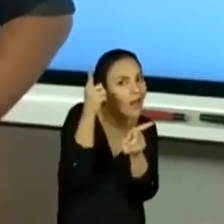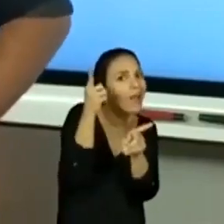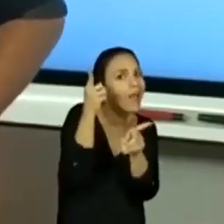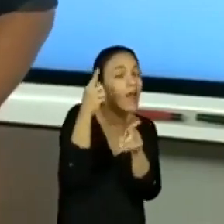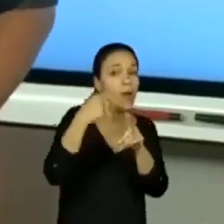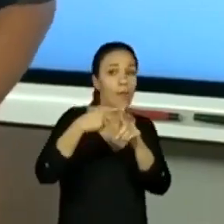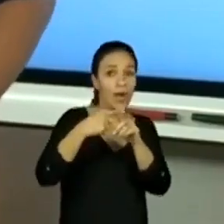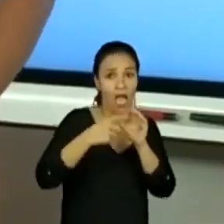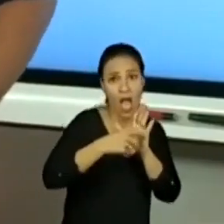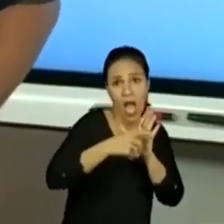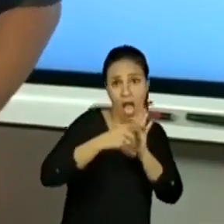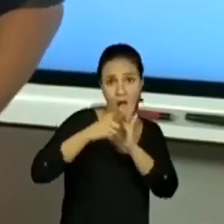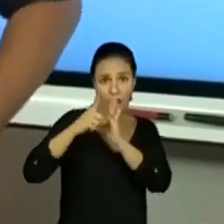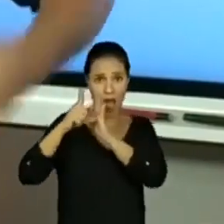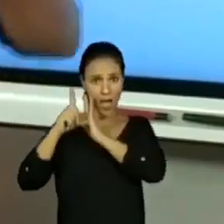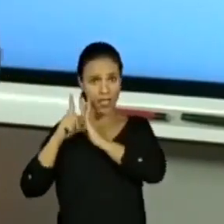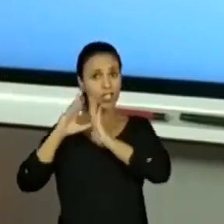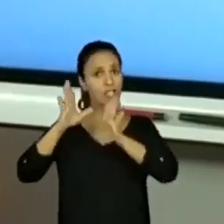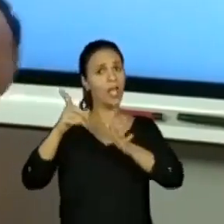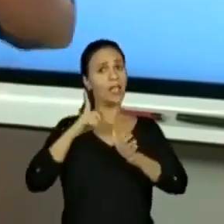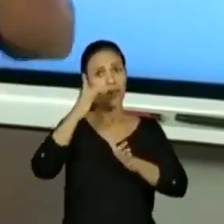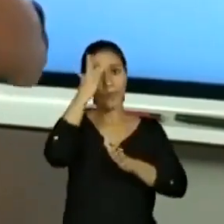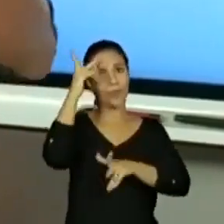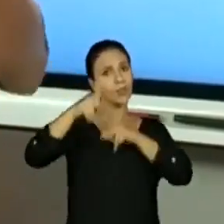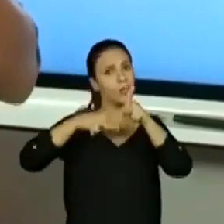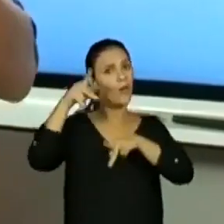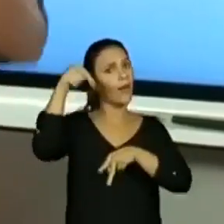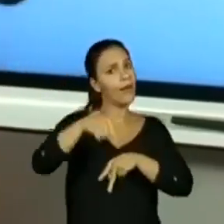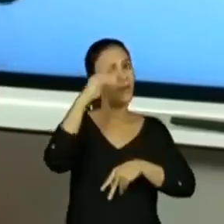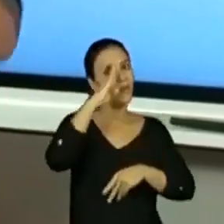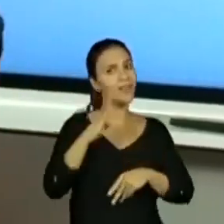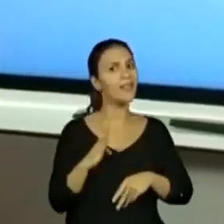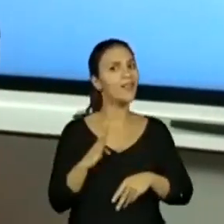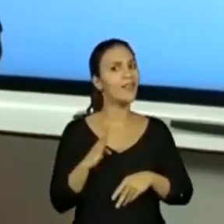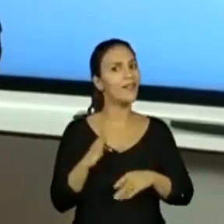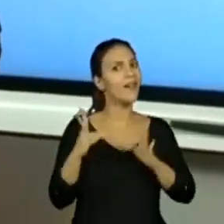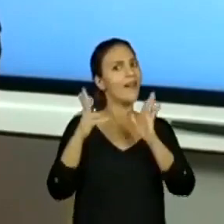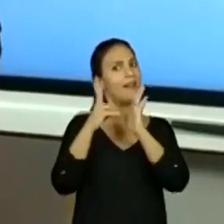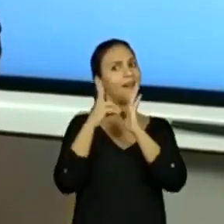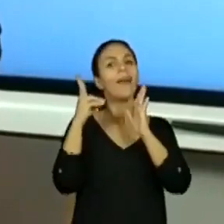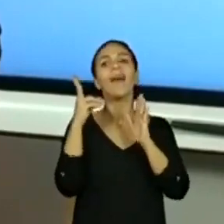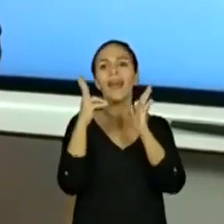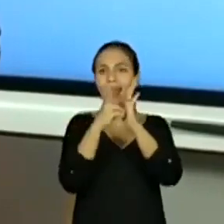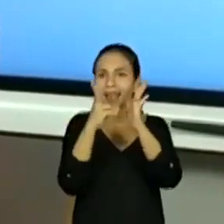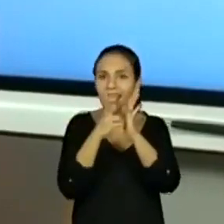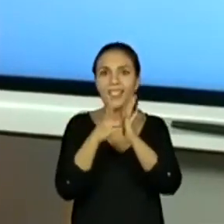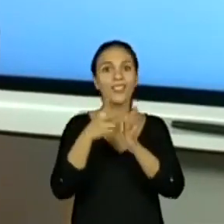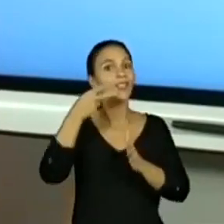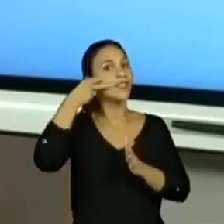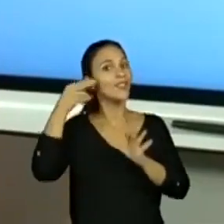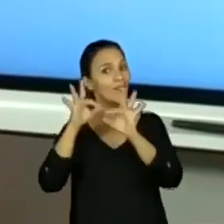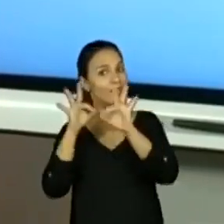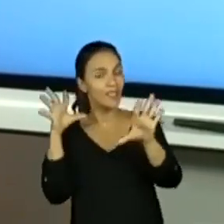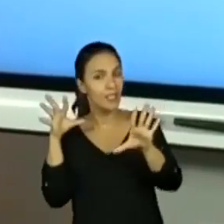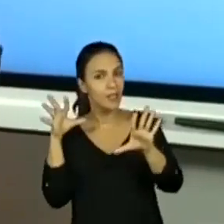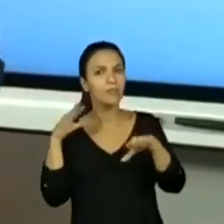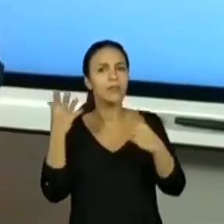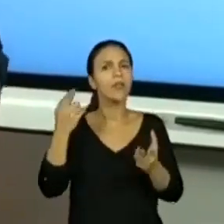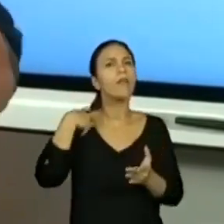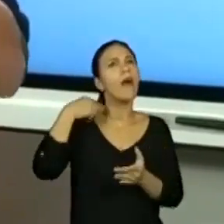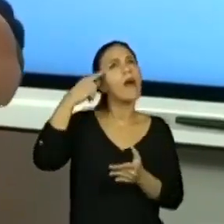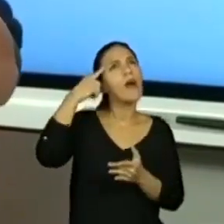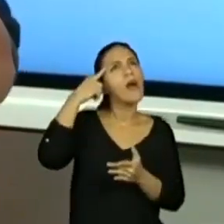antes mesmo de Cabral Colar aqui no Brasil? E a gente discutiu a grande importância e nós chegamos a uma conclusão. Eles estão hoje,